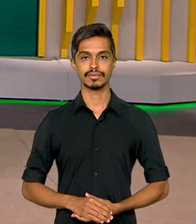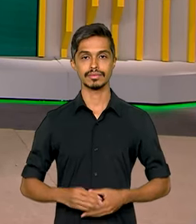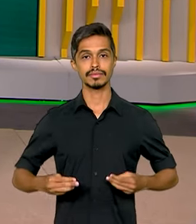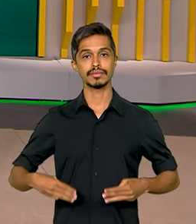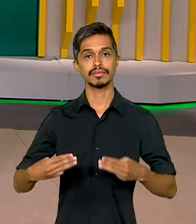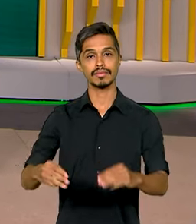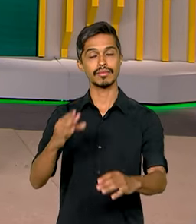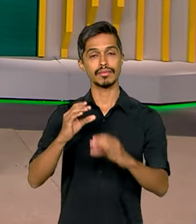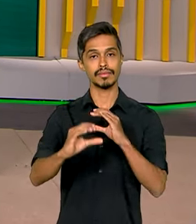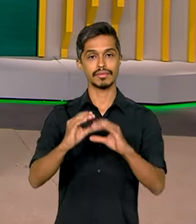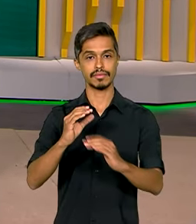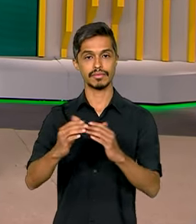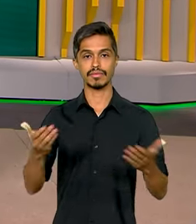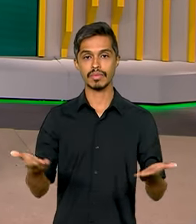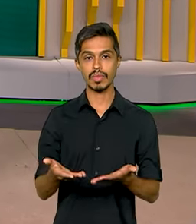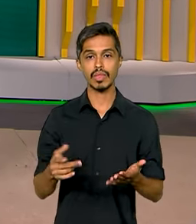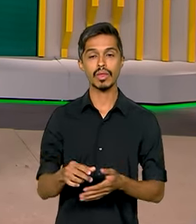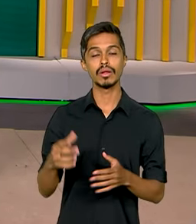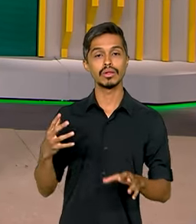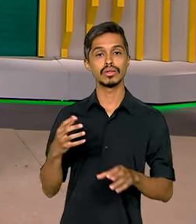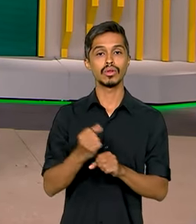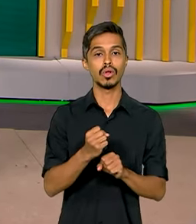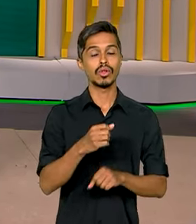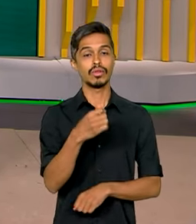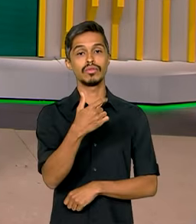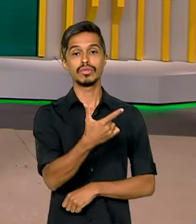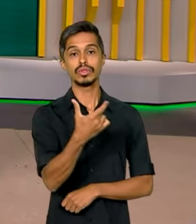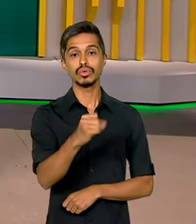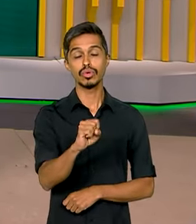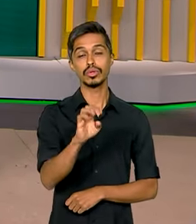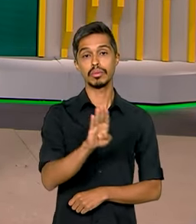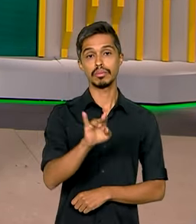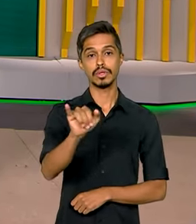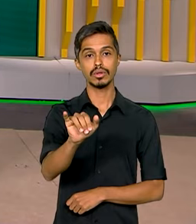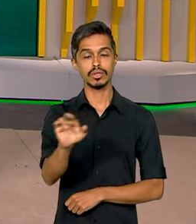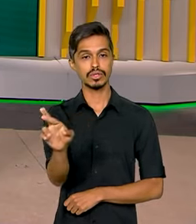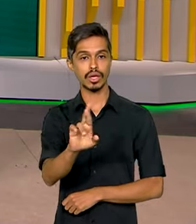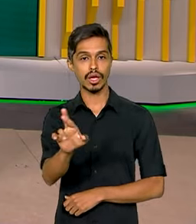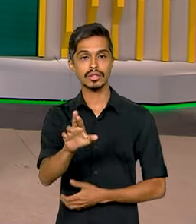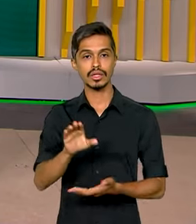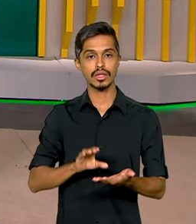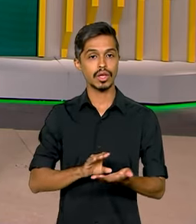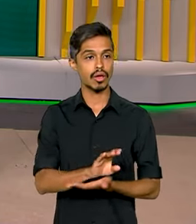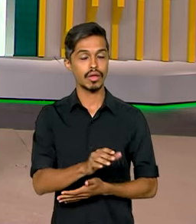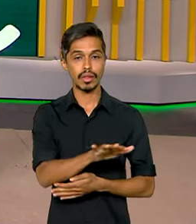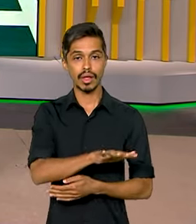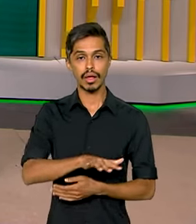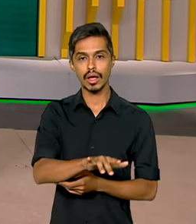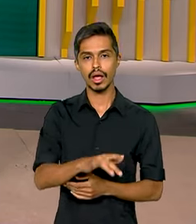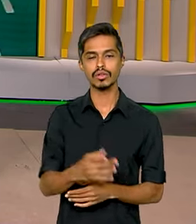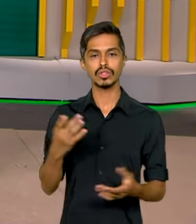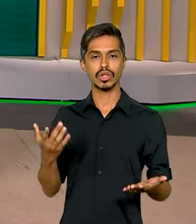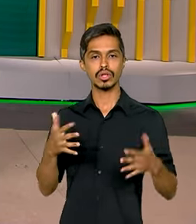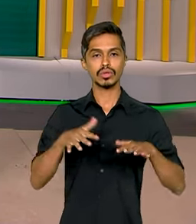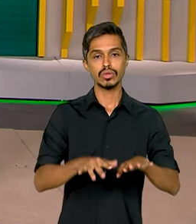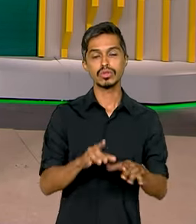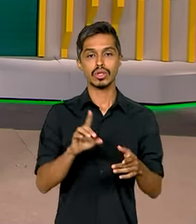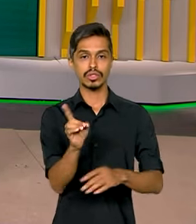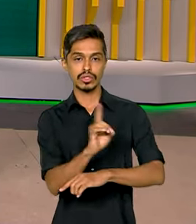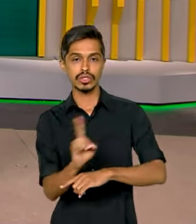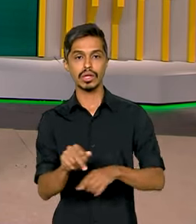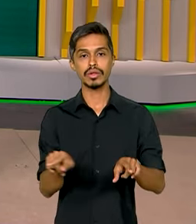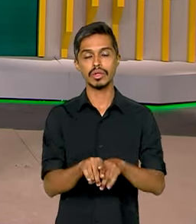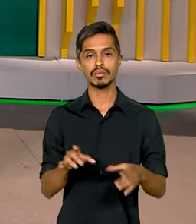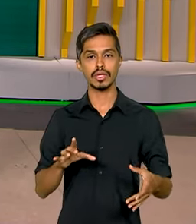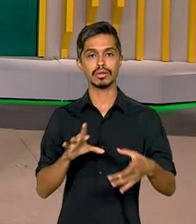O Ministério das Comunicações conta com 28 bilhões de reais para investimentos em inclusão digital e conectividade.